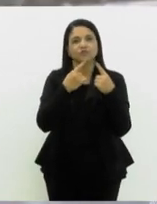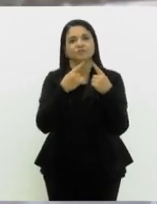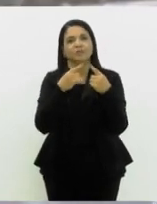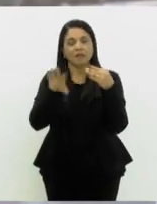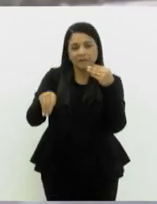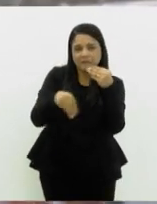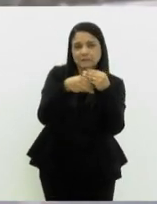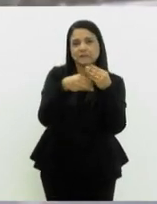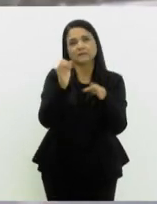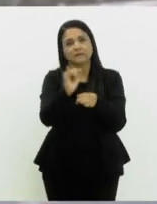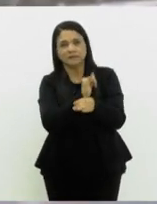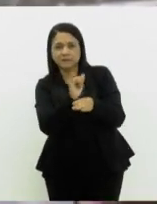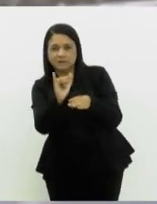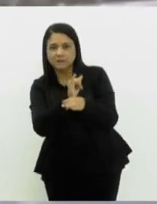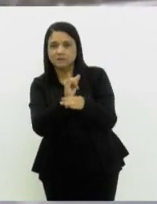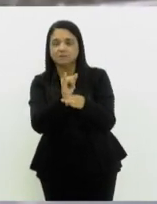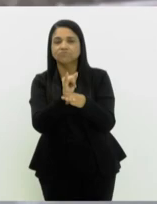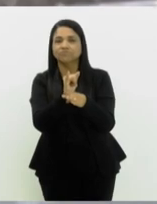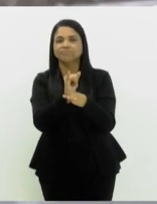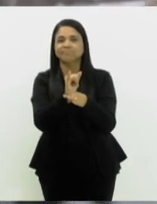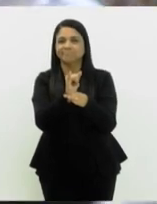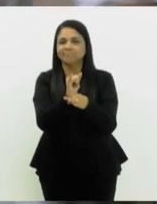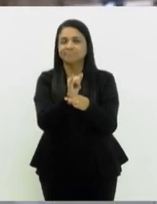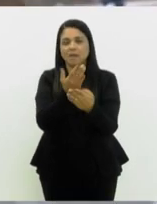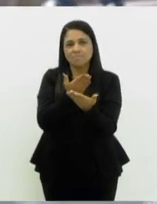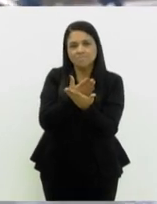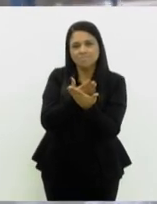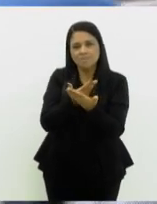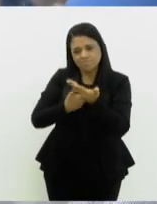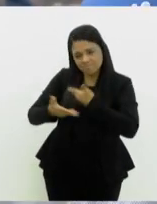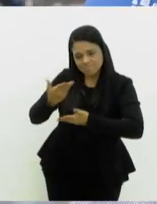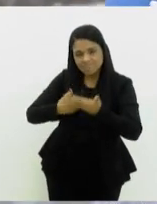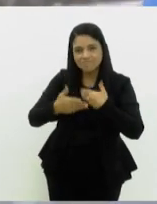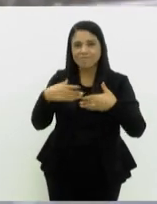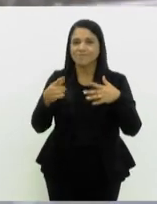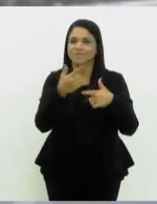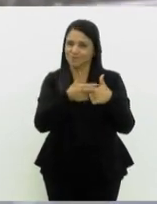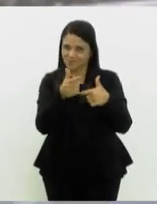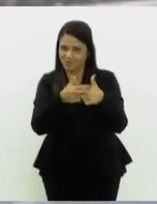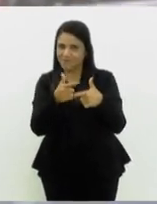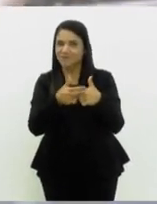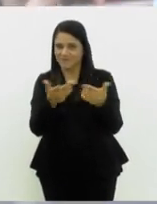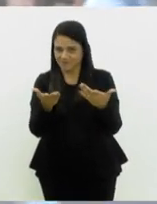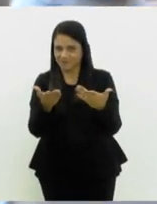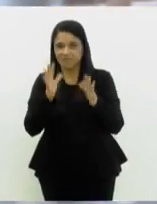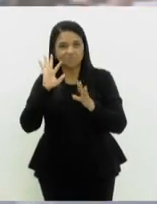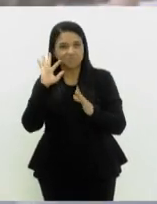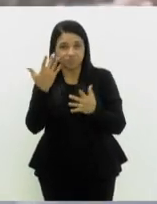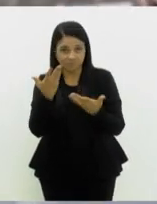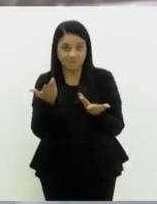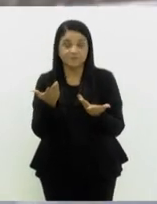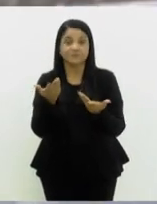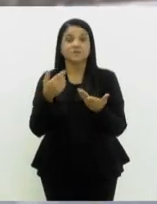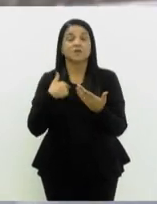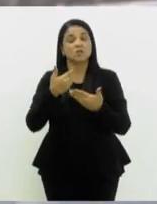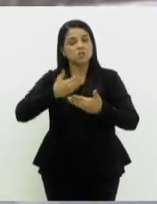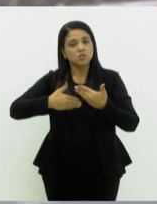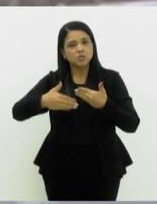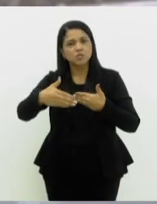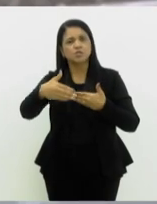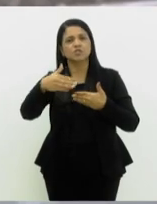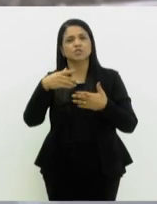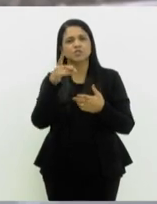estratégias e, efetivamente, mediar esses conflitos. São três dias de evento, como eu disse anteriormente, e ao longo do dia, várias